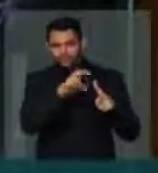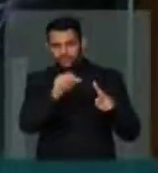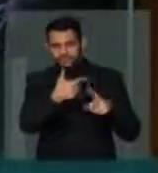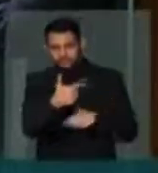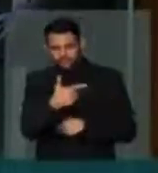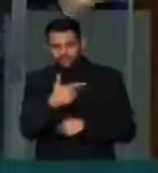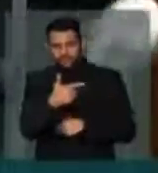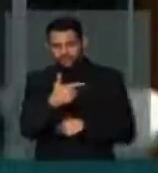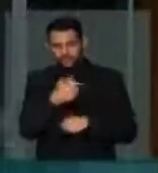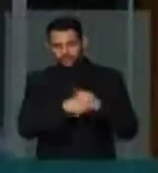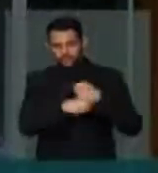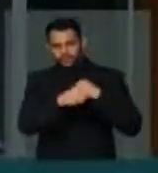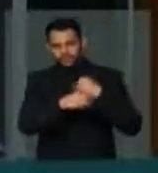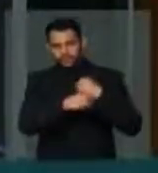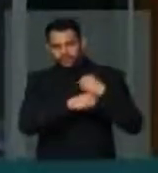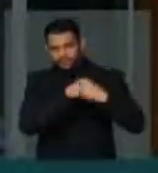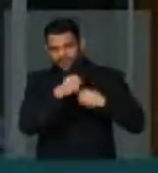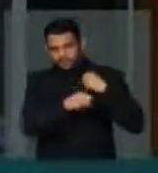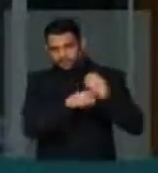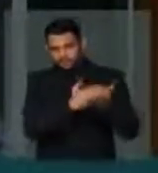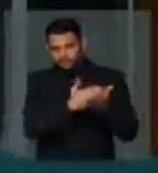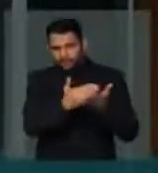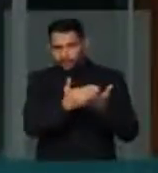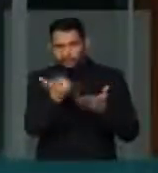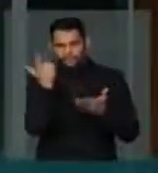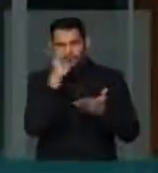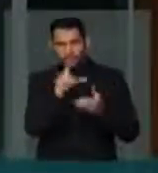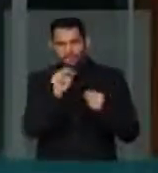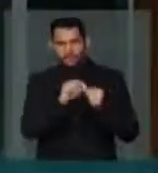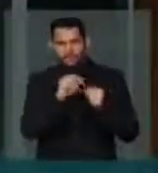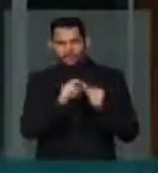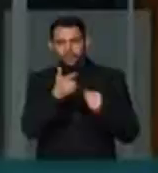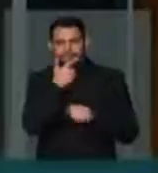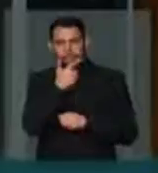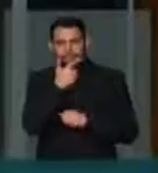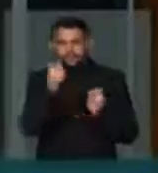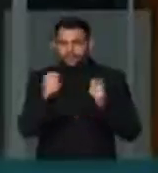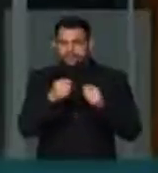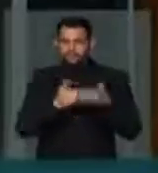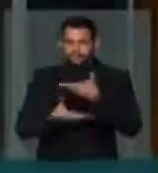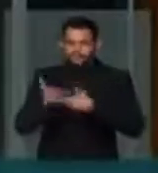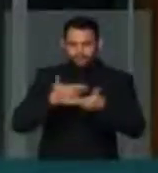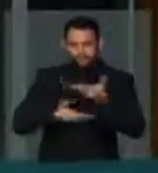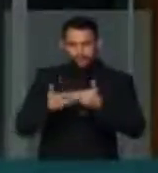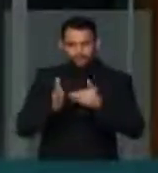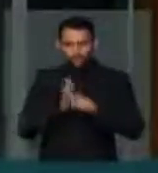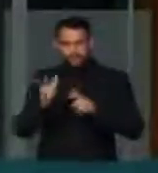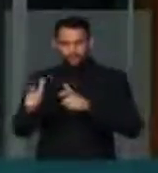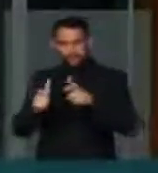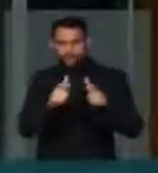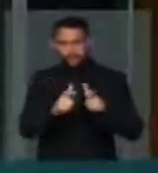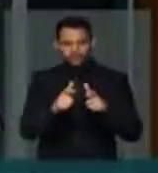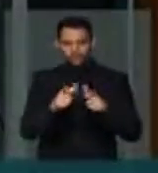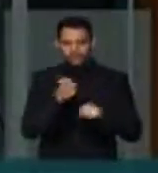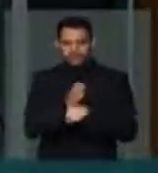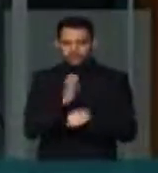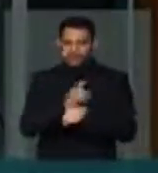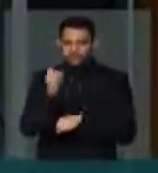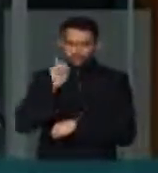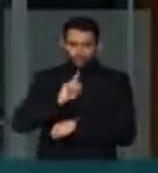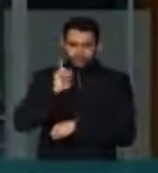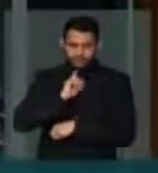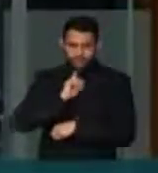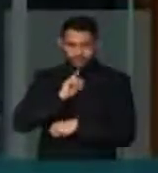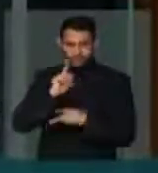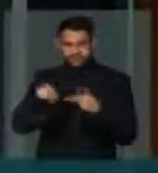só do ano passado para cá, que nós conseguimos que o queijo nosso pudesse transpor as fronteiras do nosso estado de Minas Gerais.